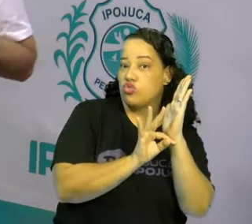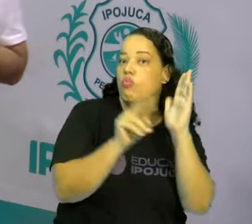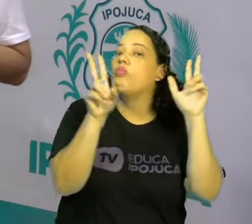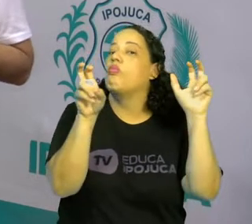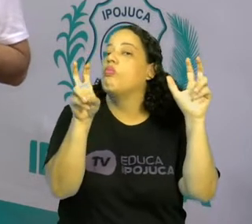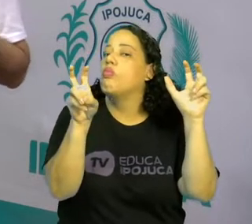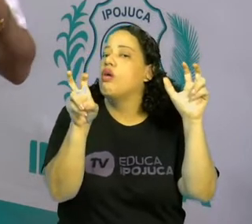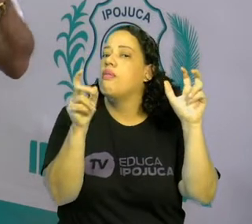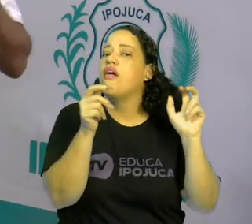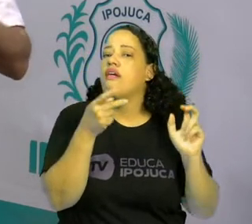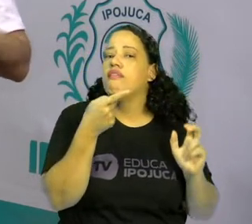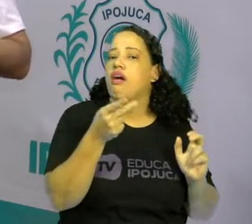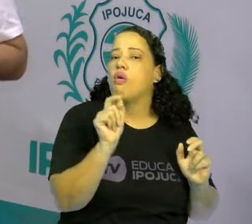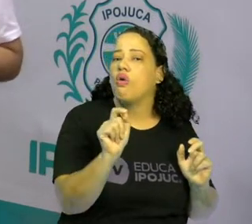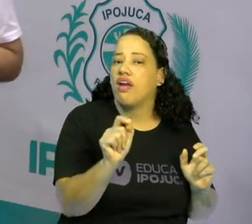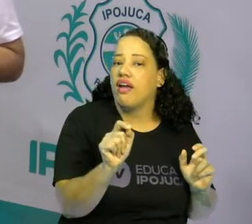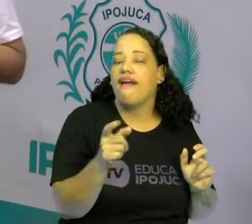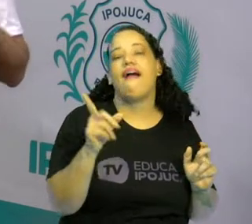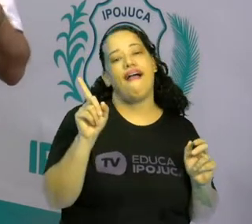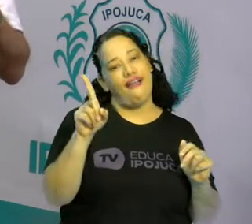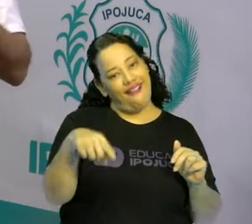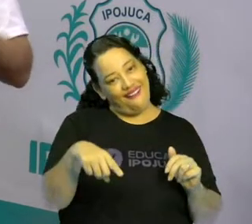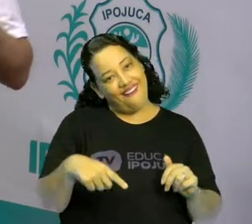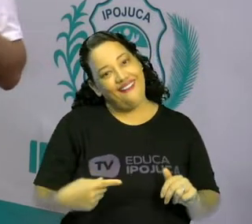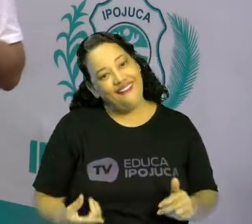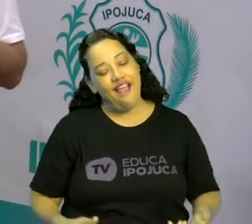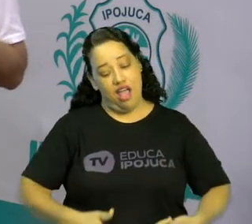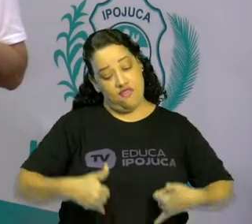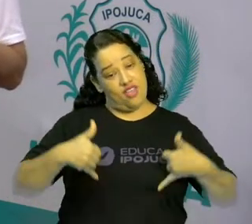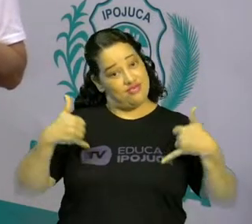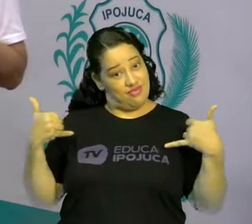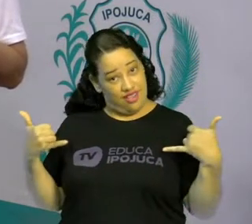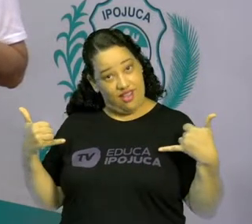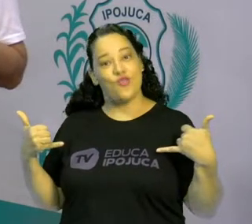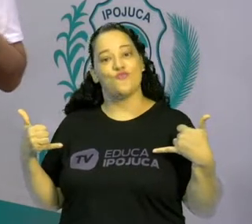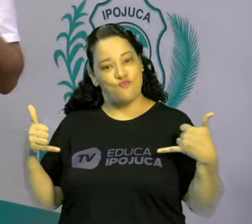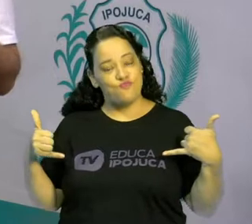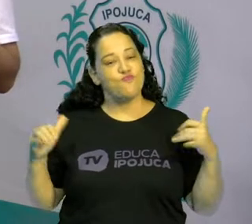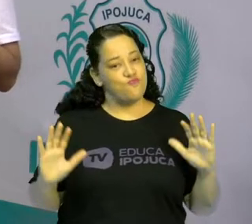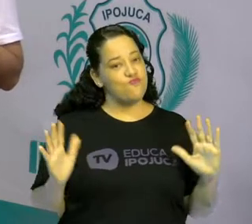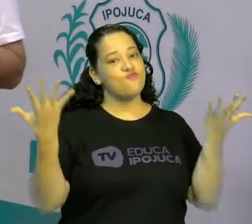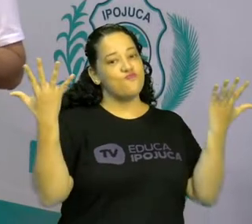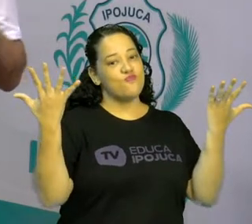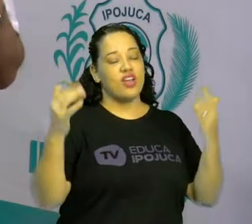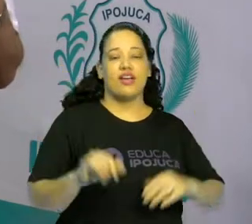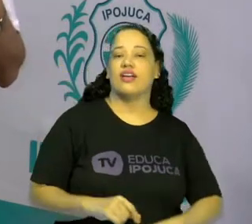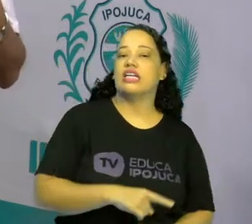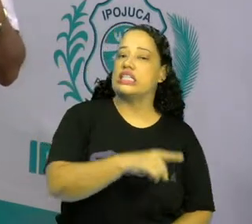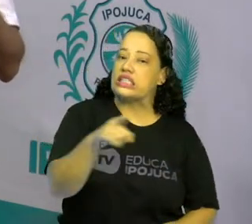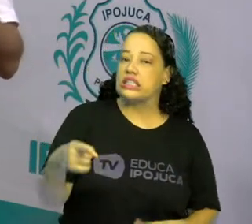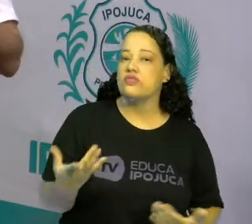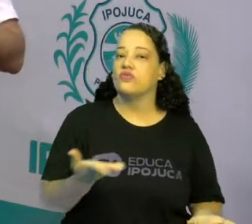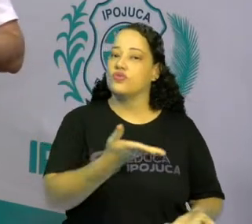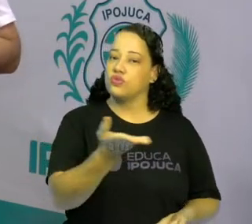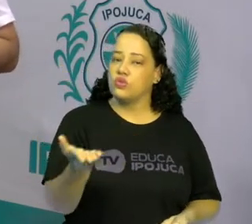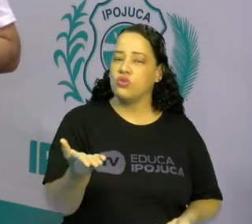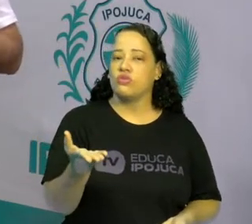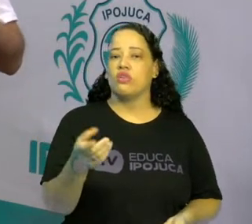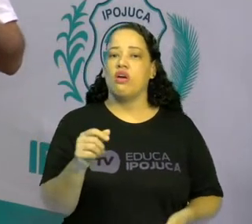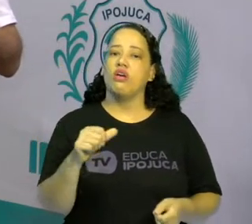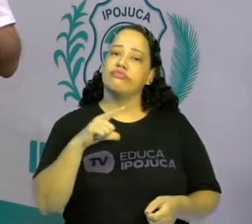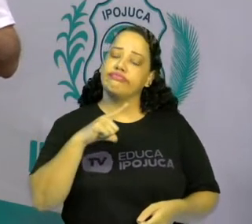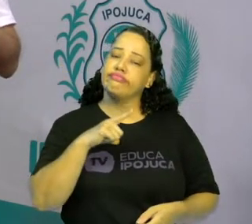acham que vai falar de que? De aniversário. Muito bem, crianças! Então, e nós fazemos